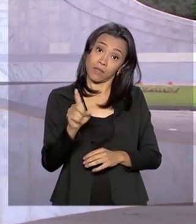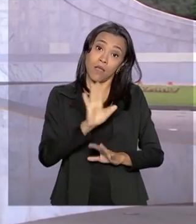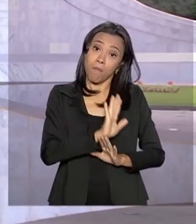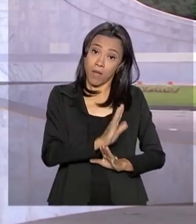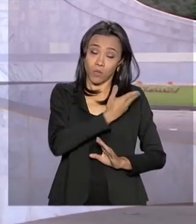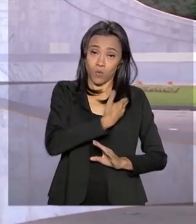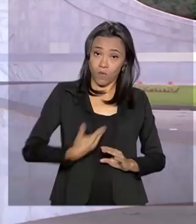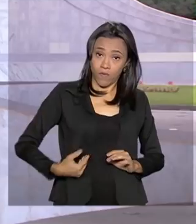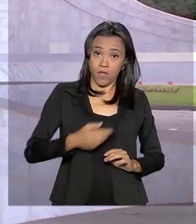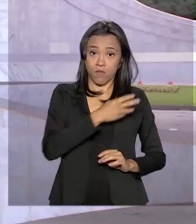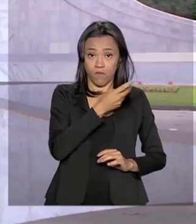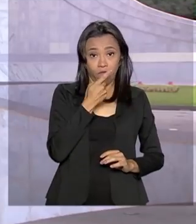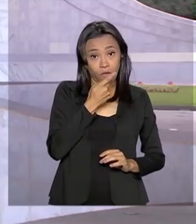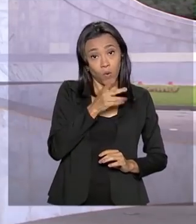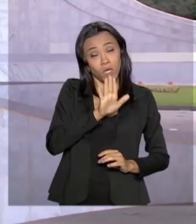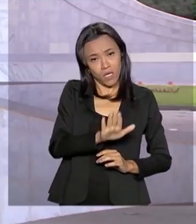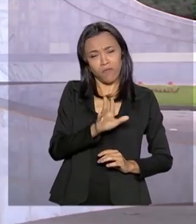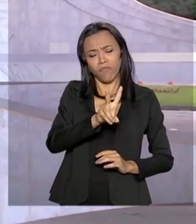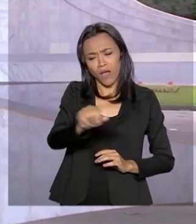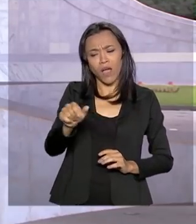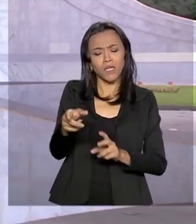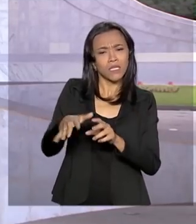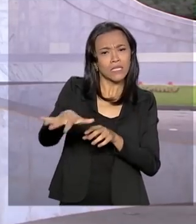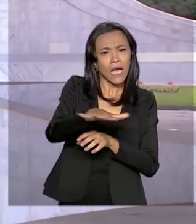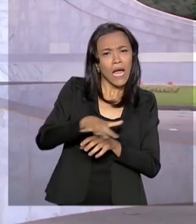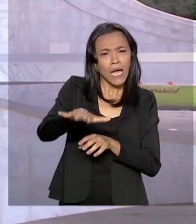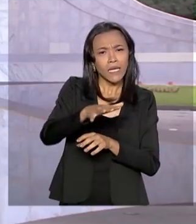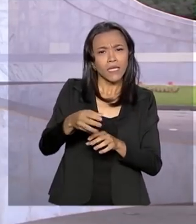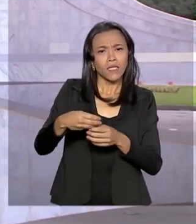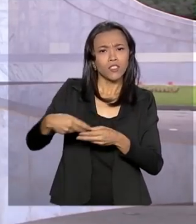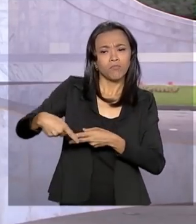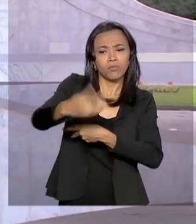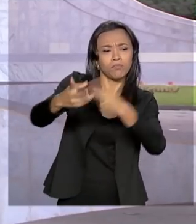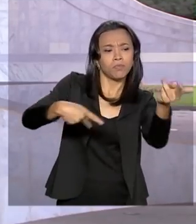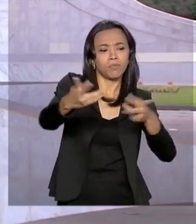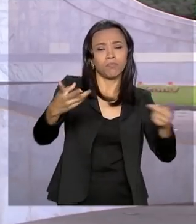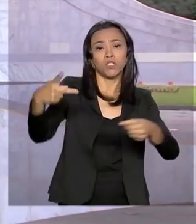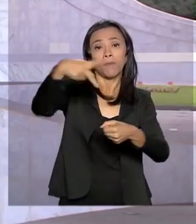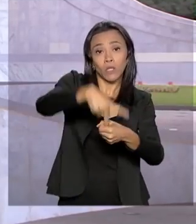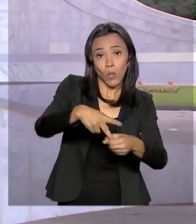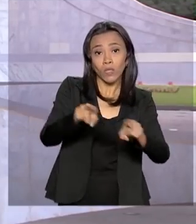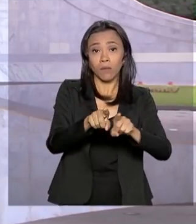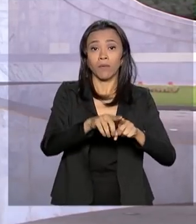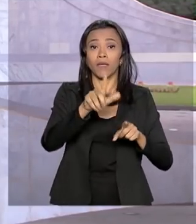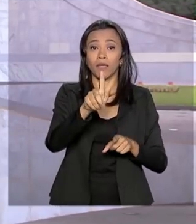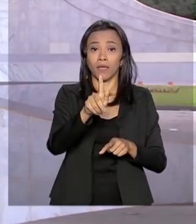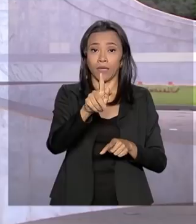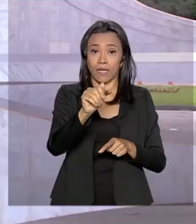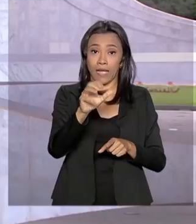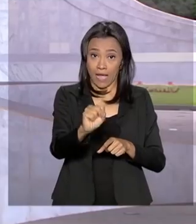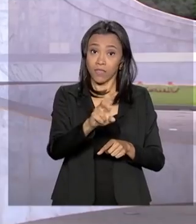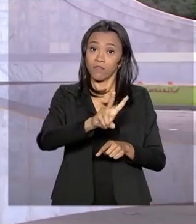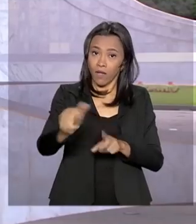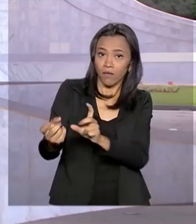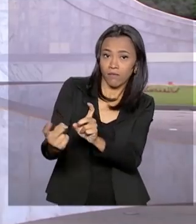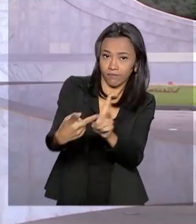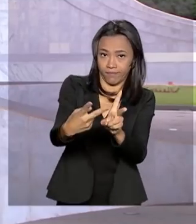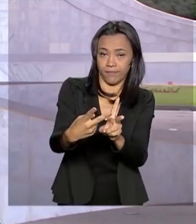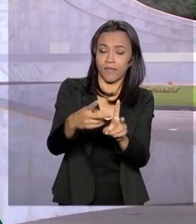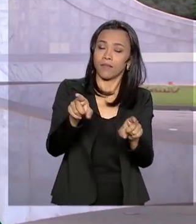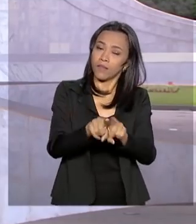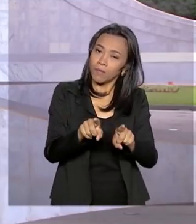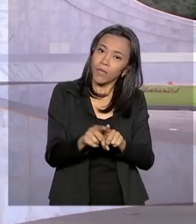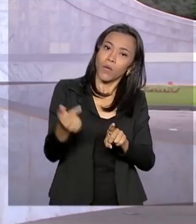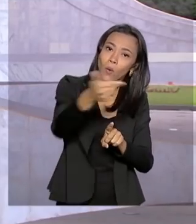governo pretende fazer privatizações no setor de distribuição de petróleo e gás e mudar também a regulamentação para